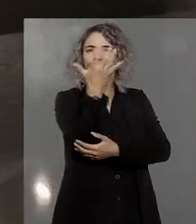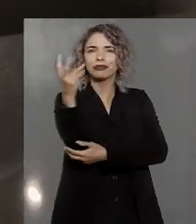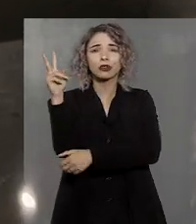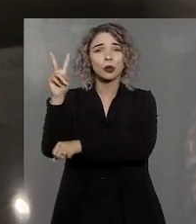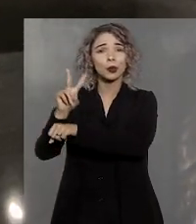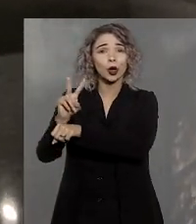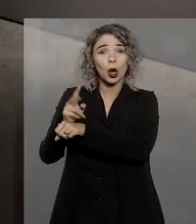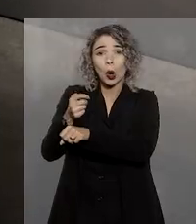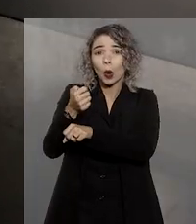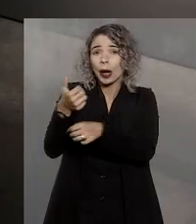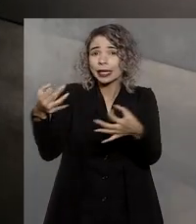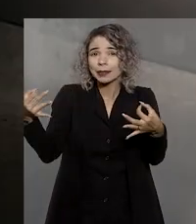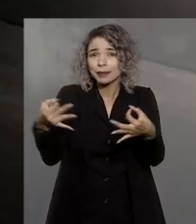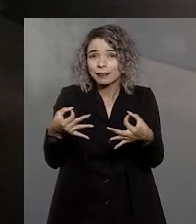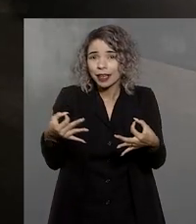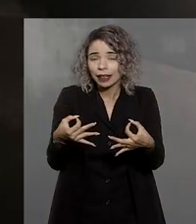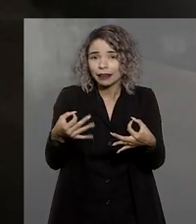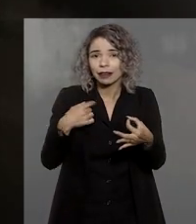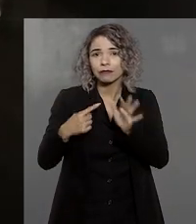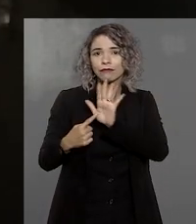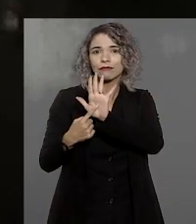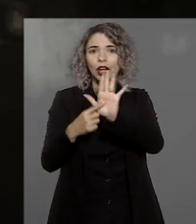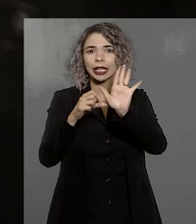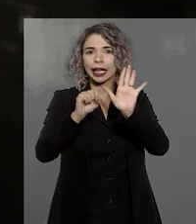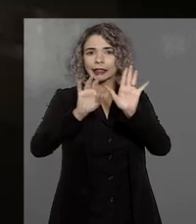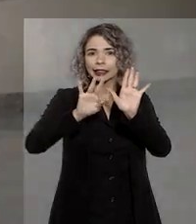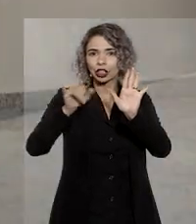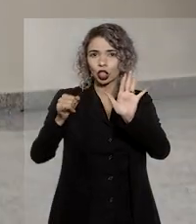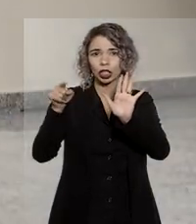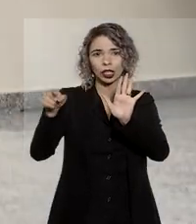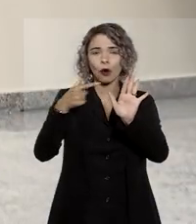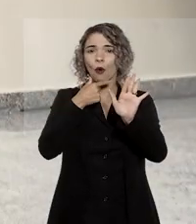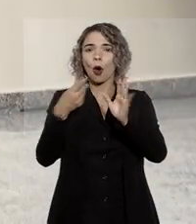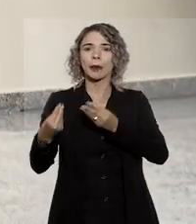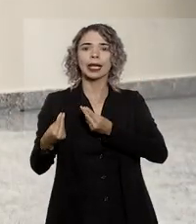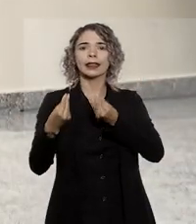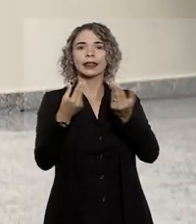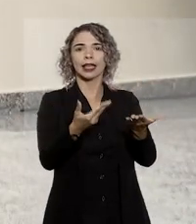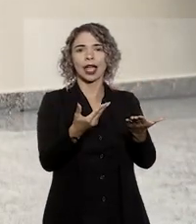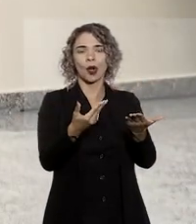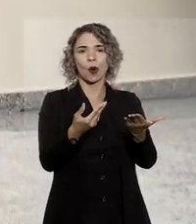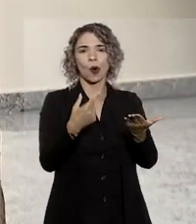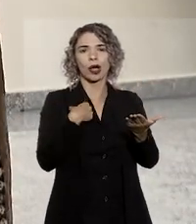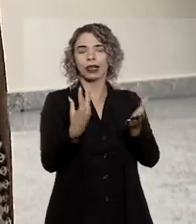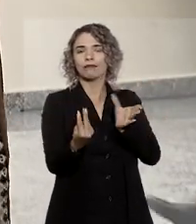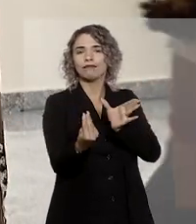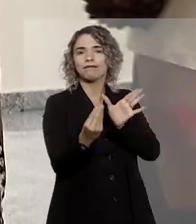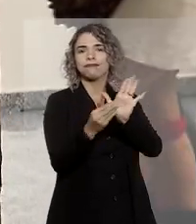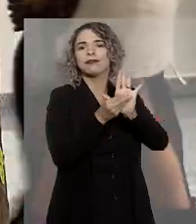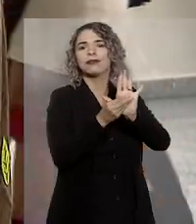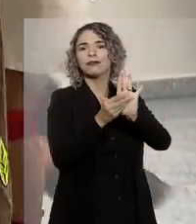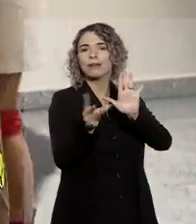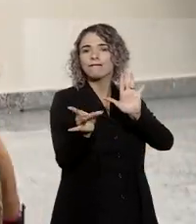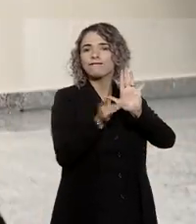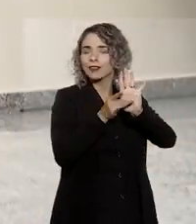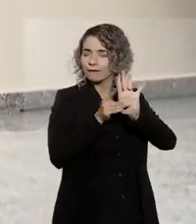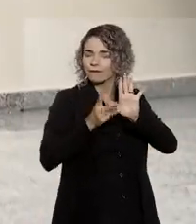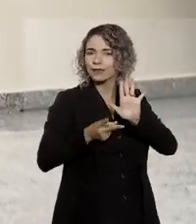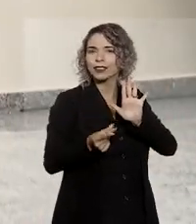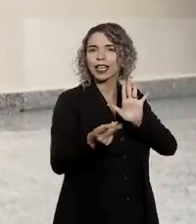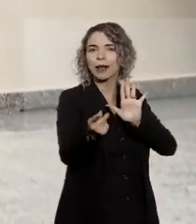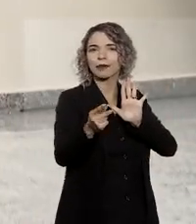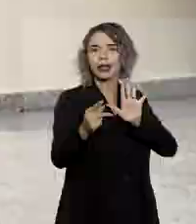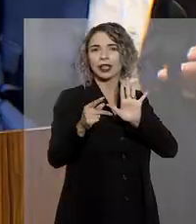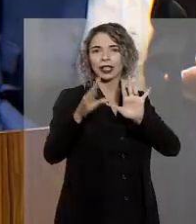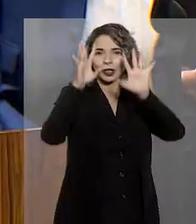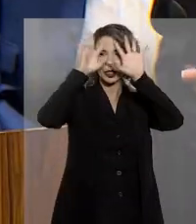quase intacta. As obras expostas no STJ foram doadas pelo fotógrafo e vão compor o acervo permanente